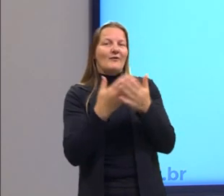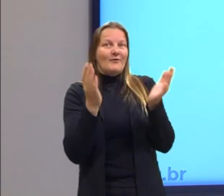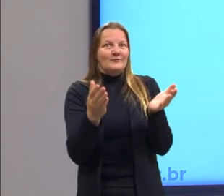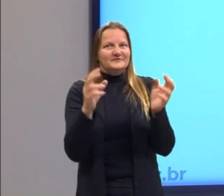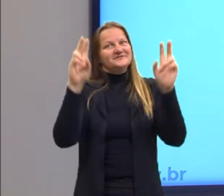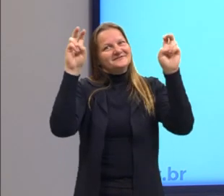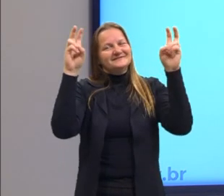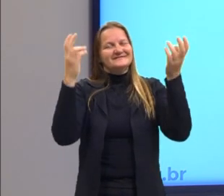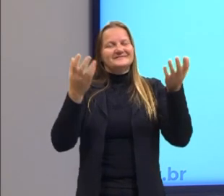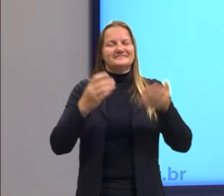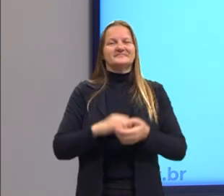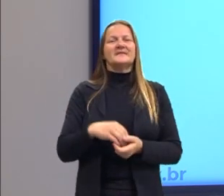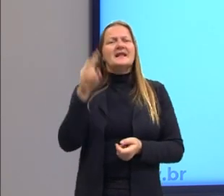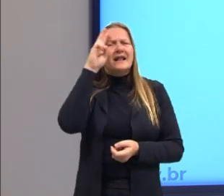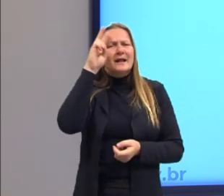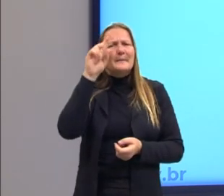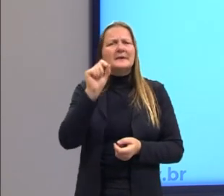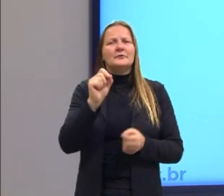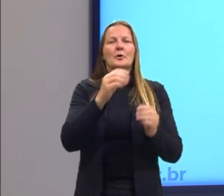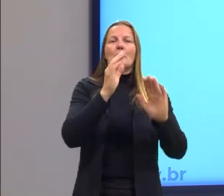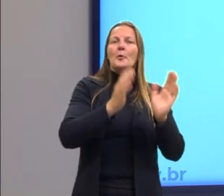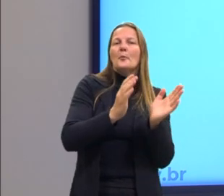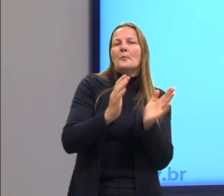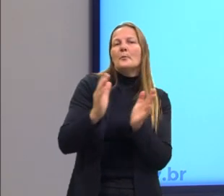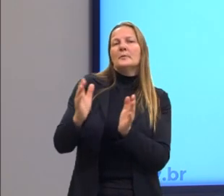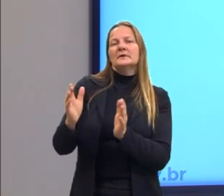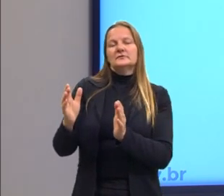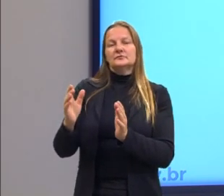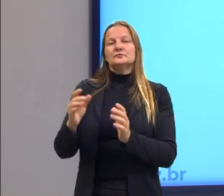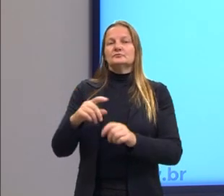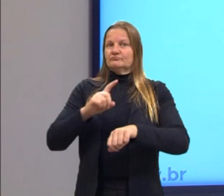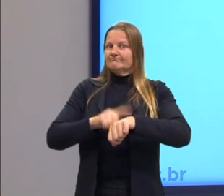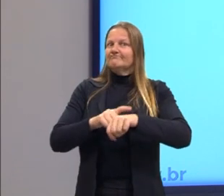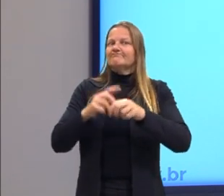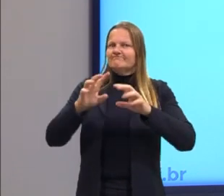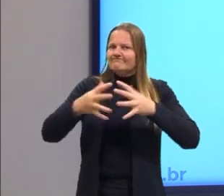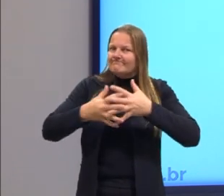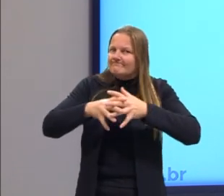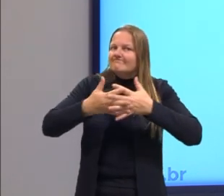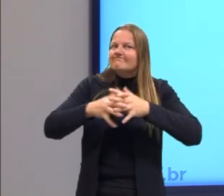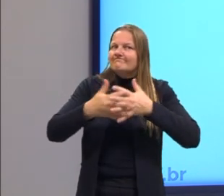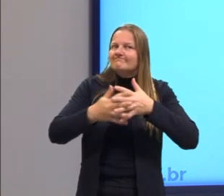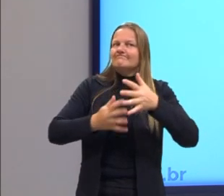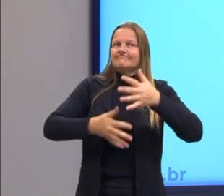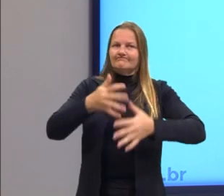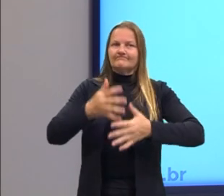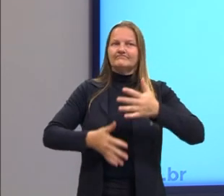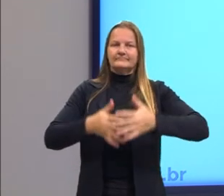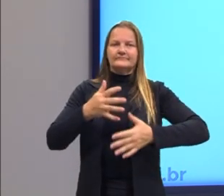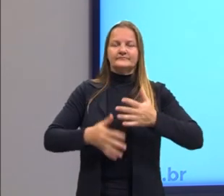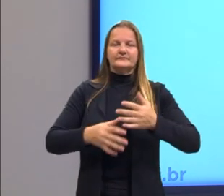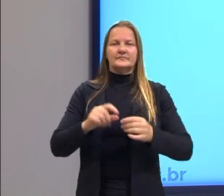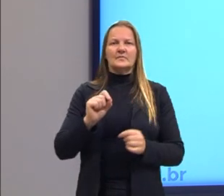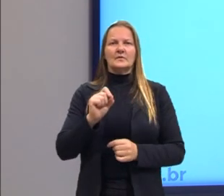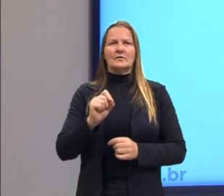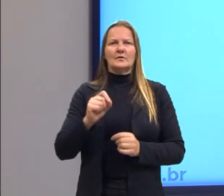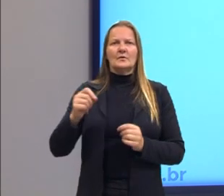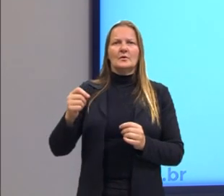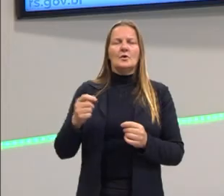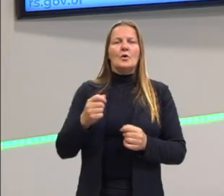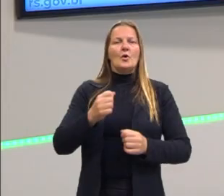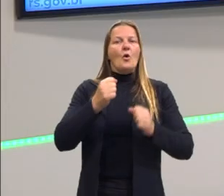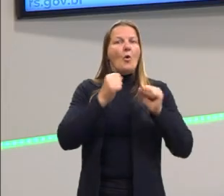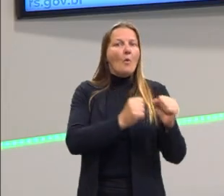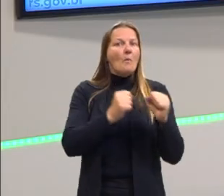Mas sempre lembrando aqui que é um período muito conturbado. Não vamos pensar que é assim, essa passagem é tranquila. O poder do